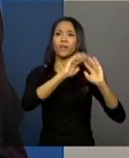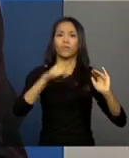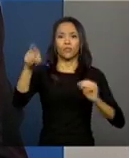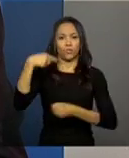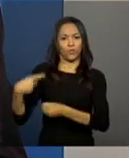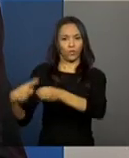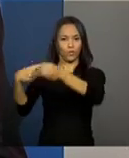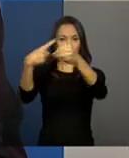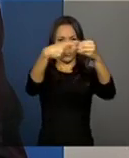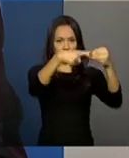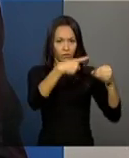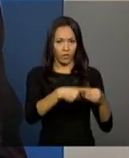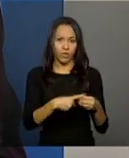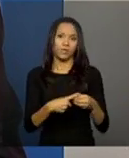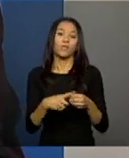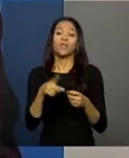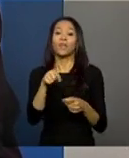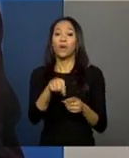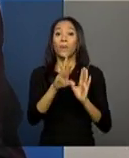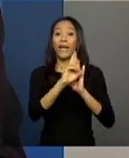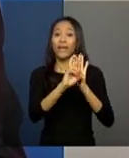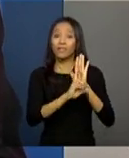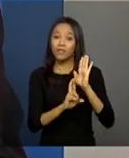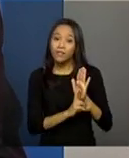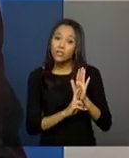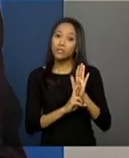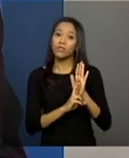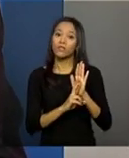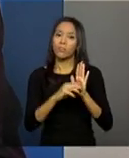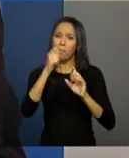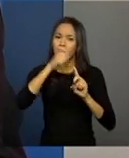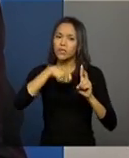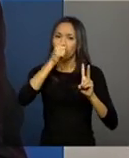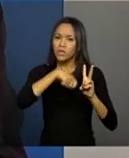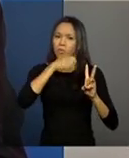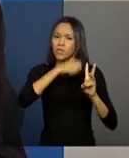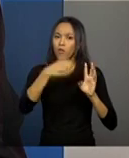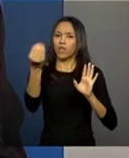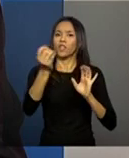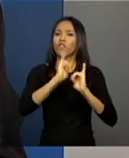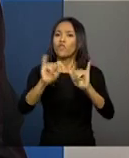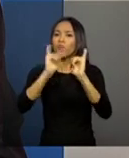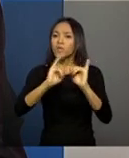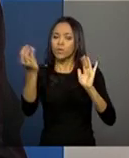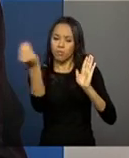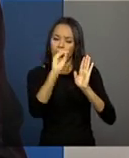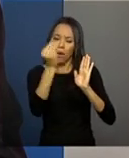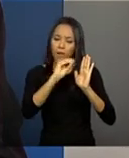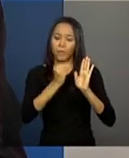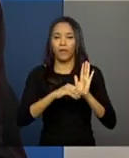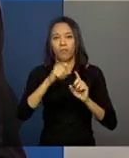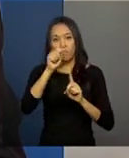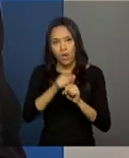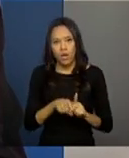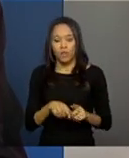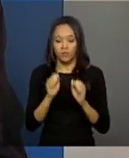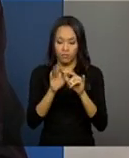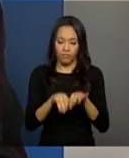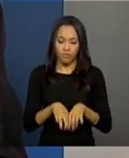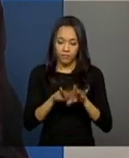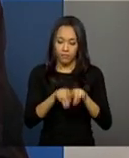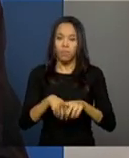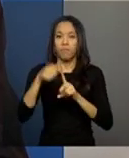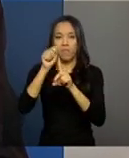no Registro Mensal de Atendimento, usarem também essa possibilidade de, ao invés de ficar digitando todo mês lá o formulário,